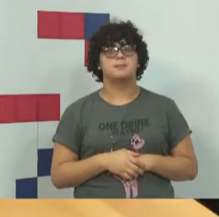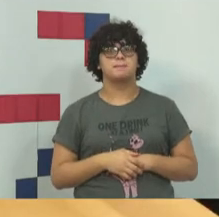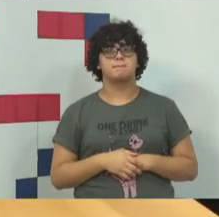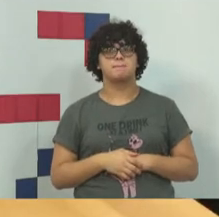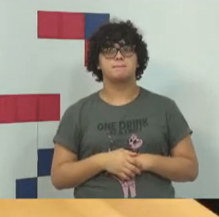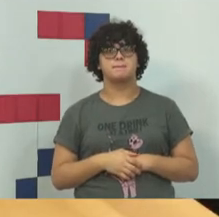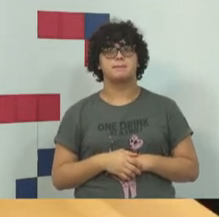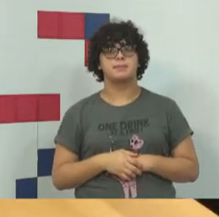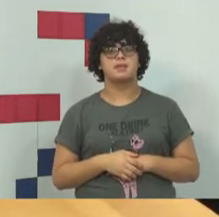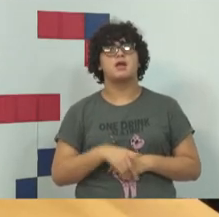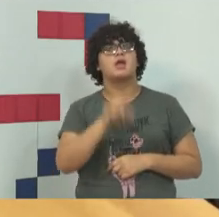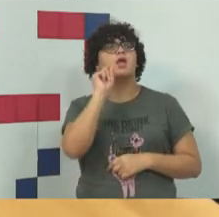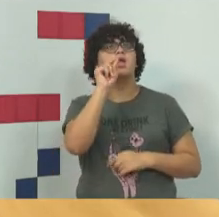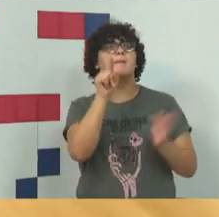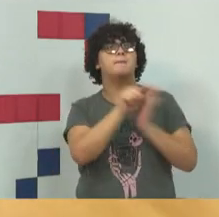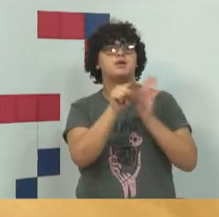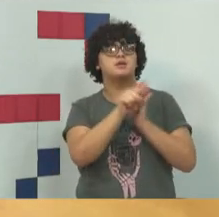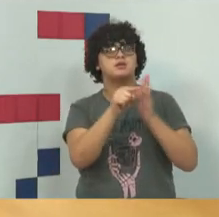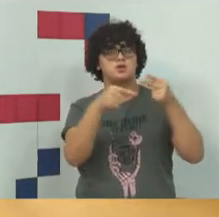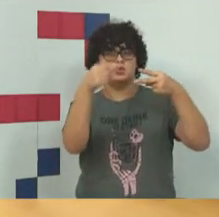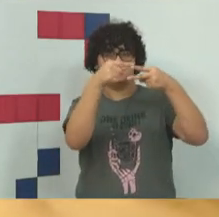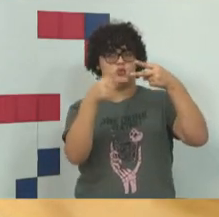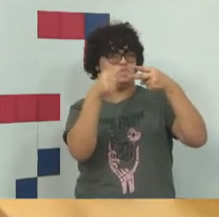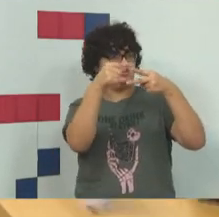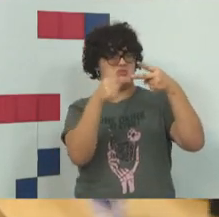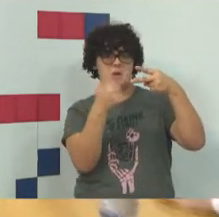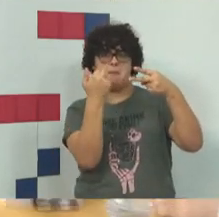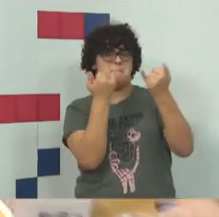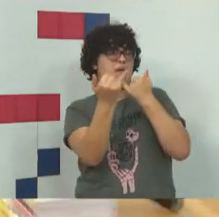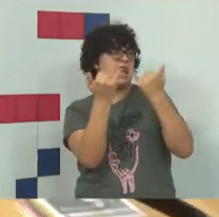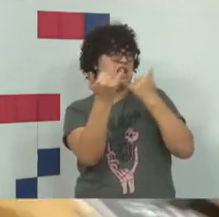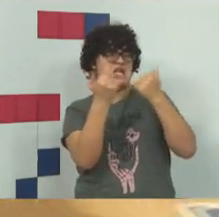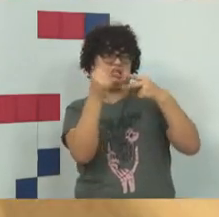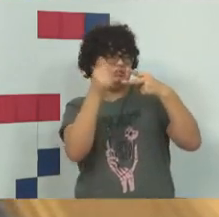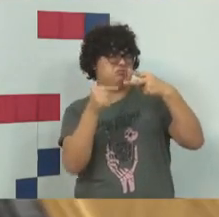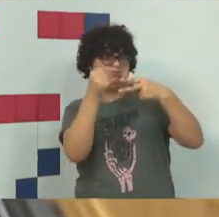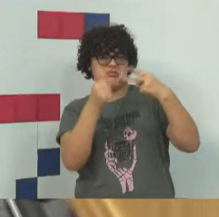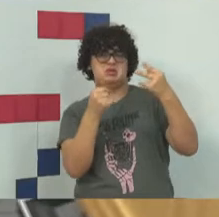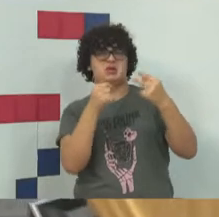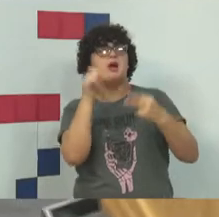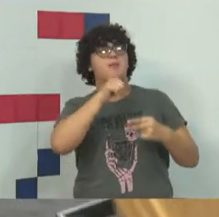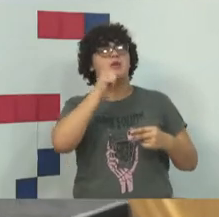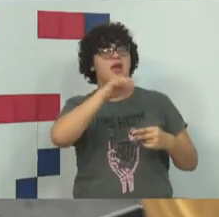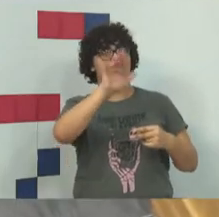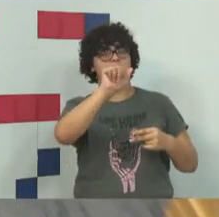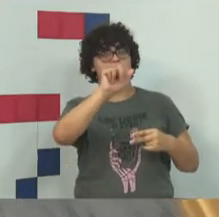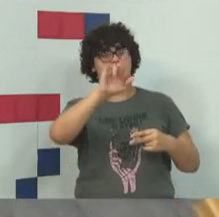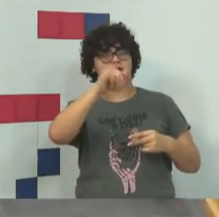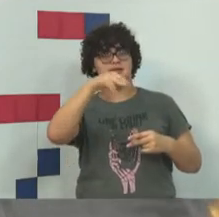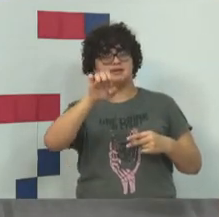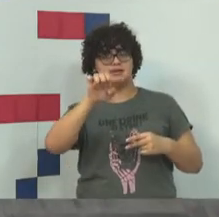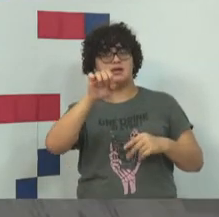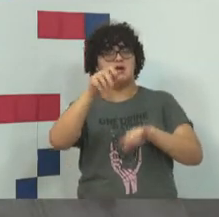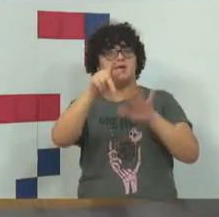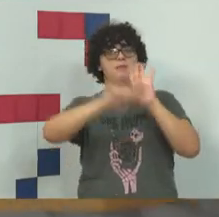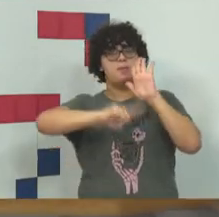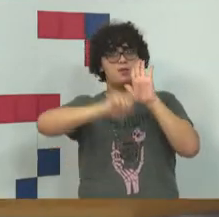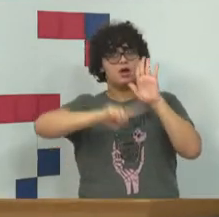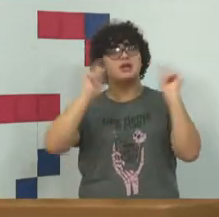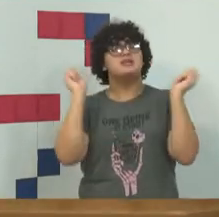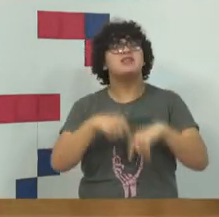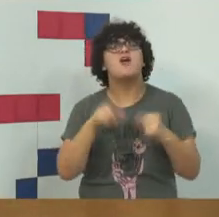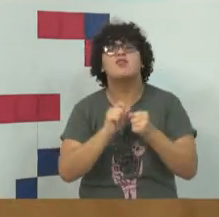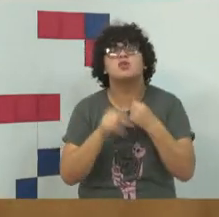Quem pergunta aqui... São duas perguntas praticamente bem parecidas. Da Irani, do Memorial. Ela pergunta o que fazer para